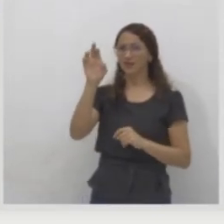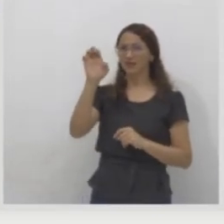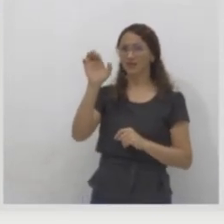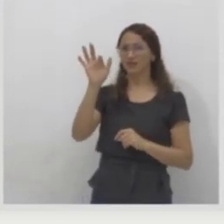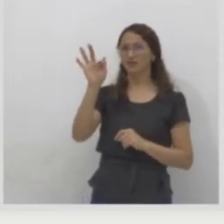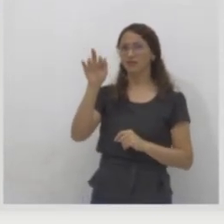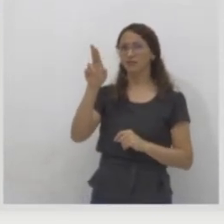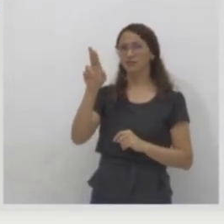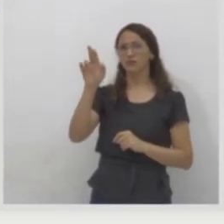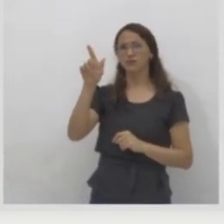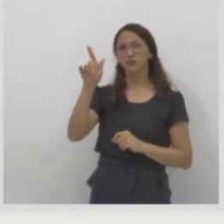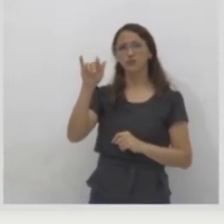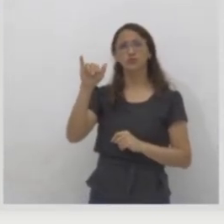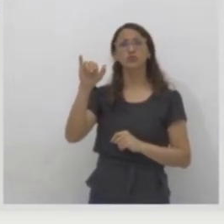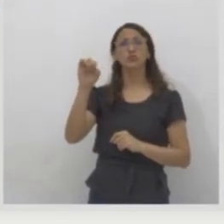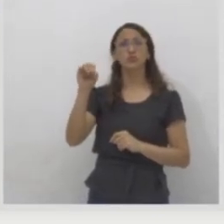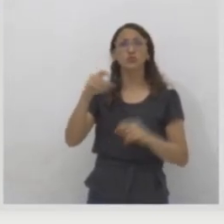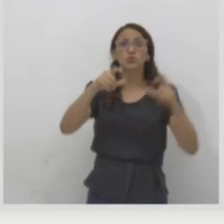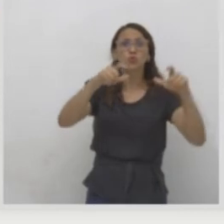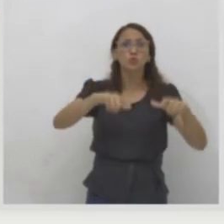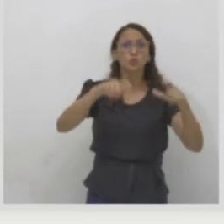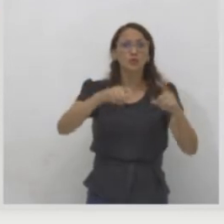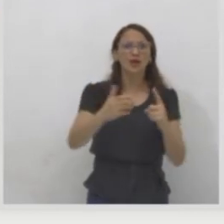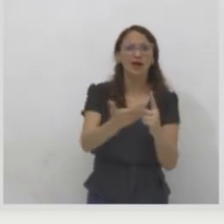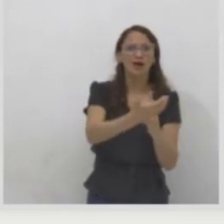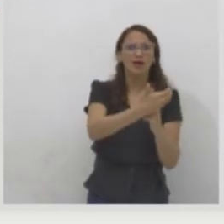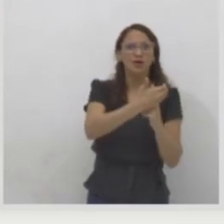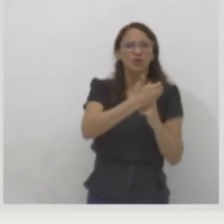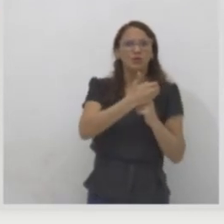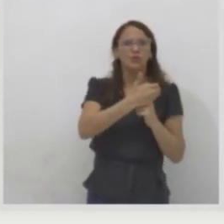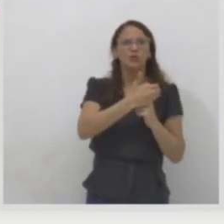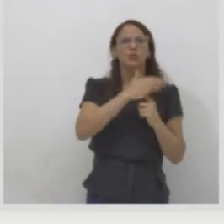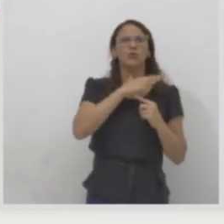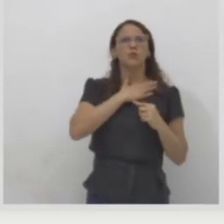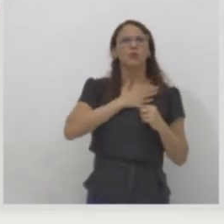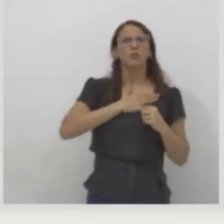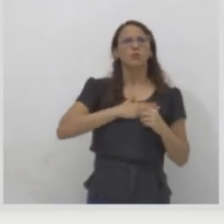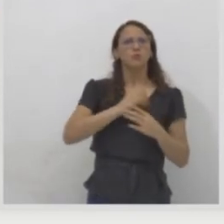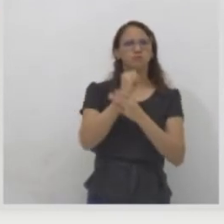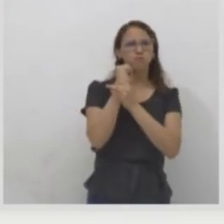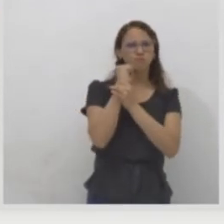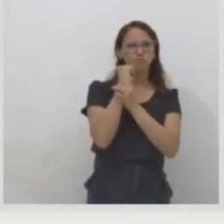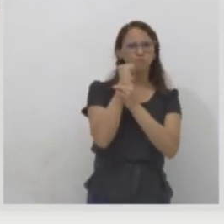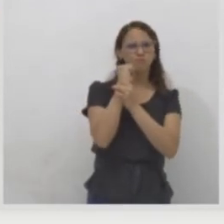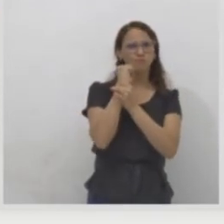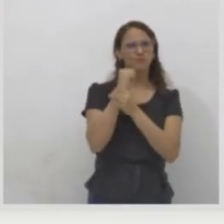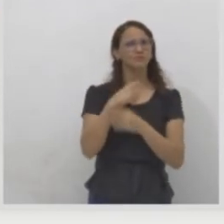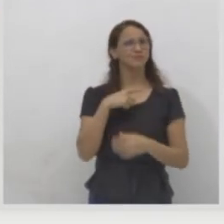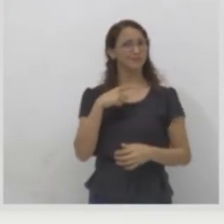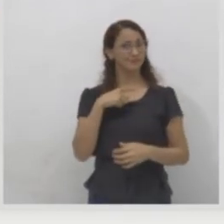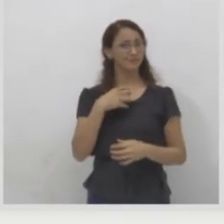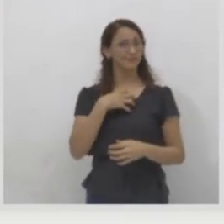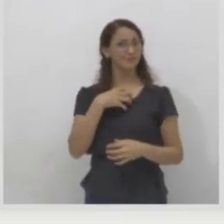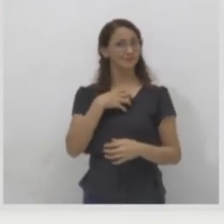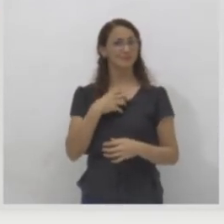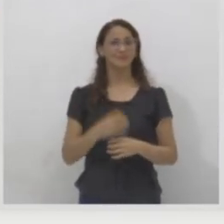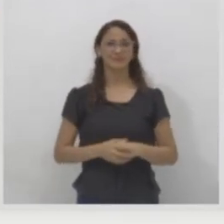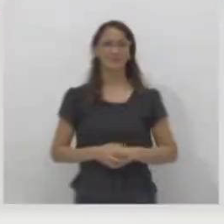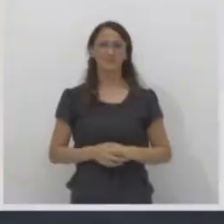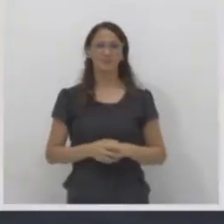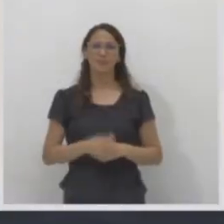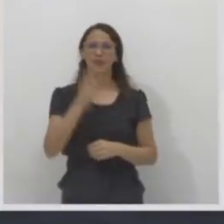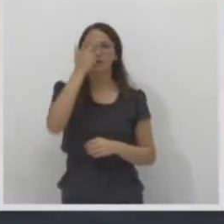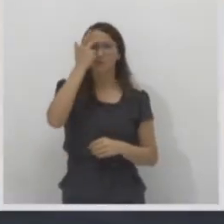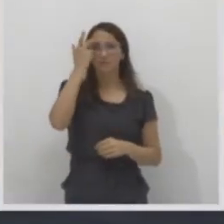verdade? Ah, aquele lugar é o meu refúgio. É onde você se sente seguro. Então, um refugiado, ele não é